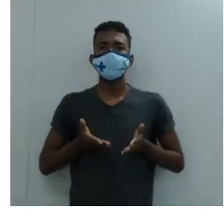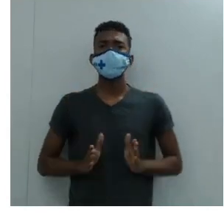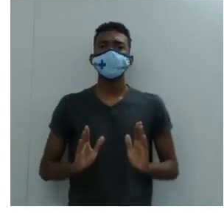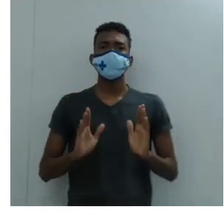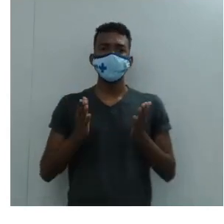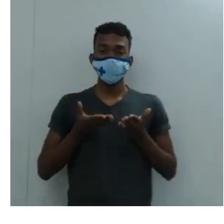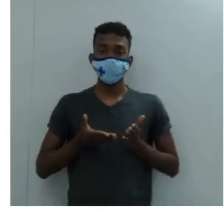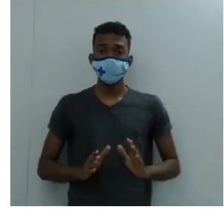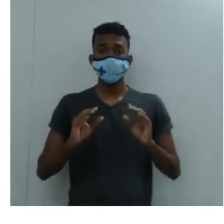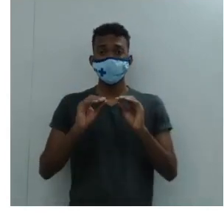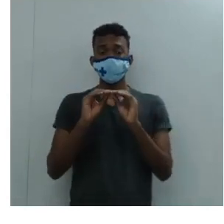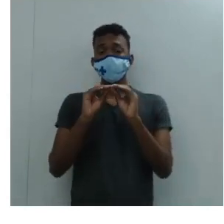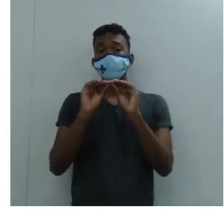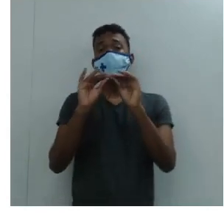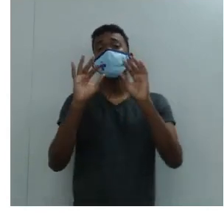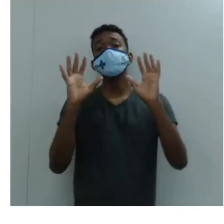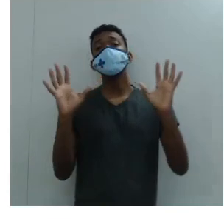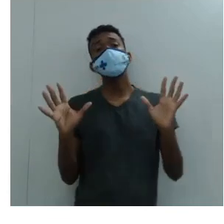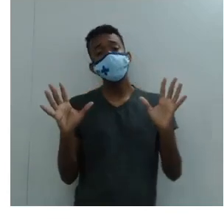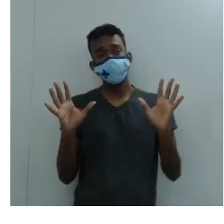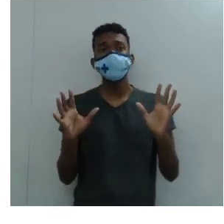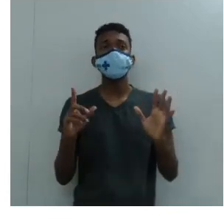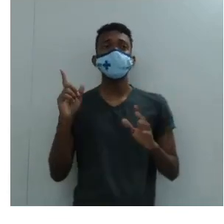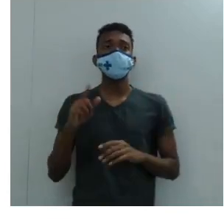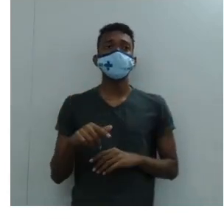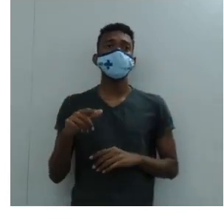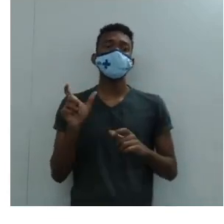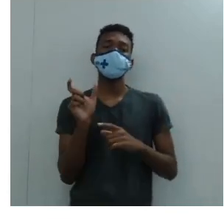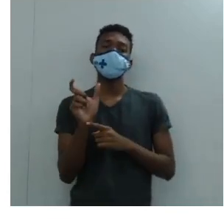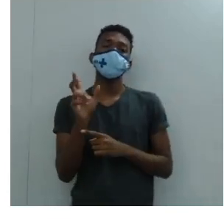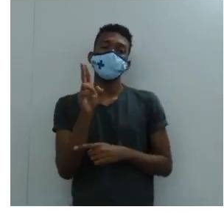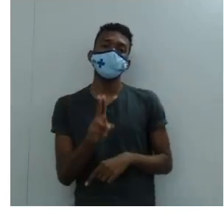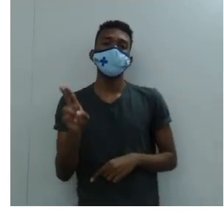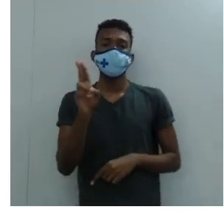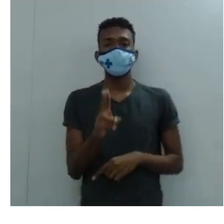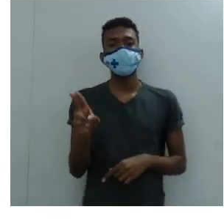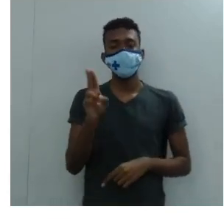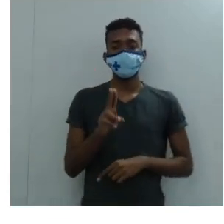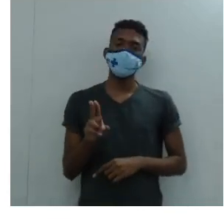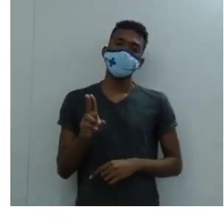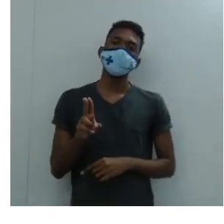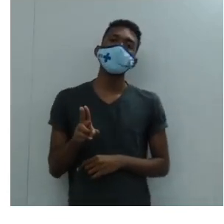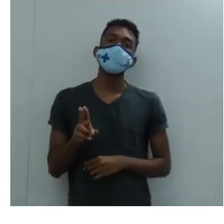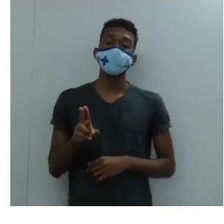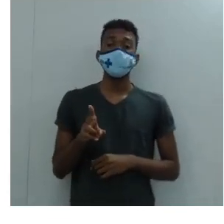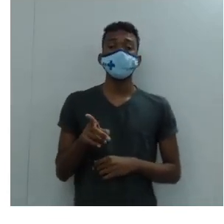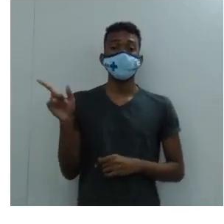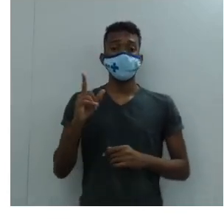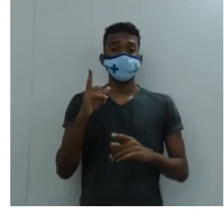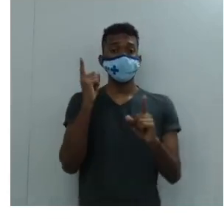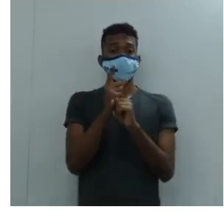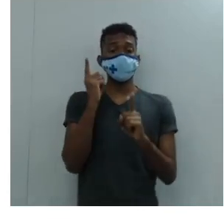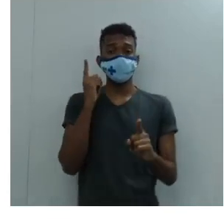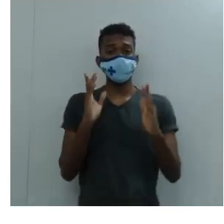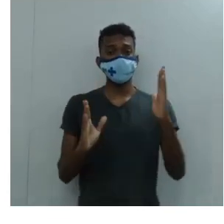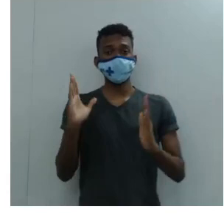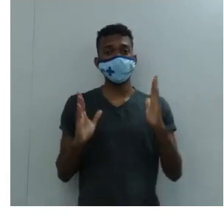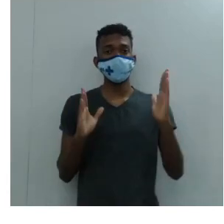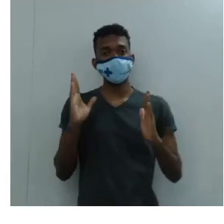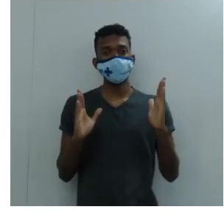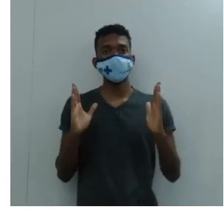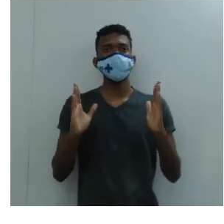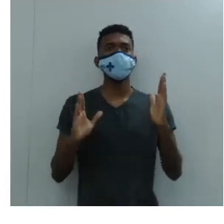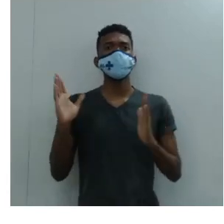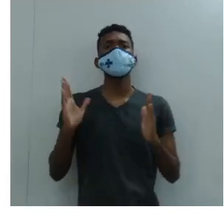O Renascimento é o termo utilizado para identificar o período, que período,